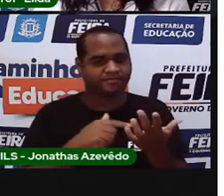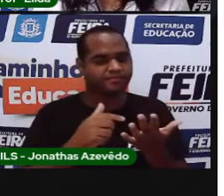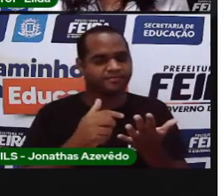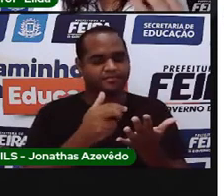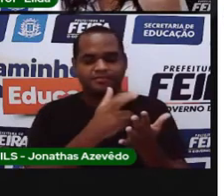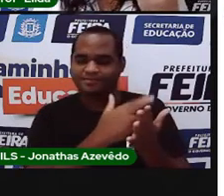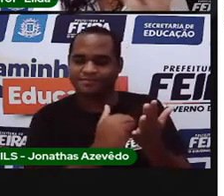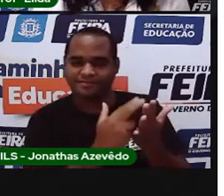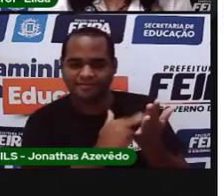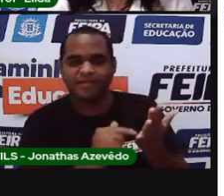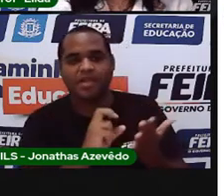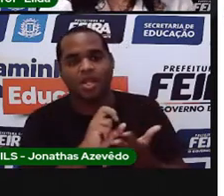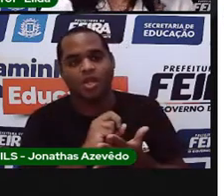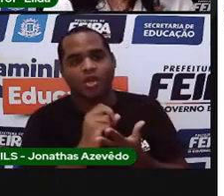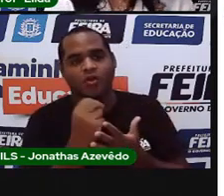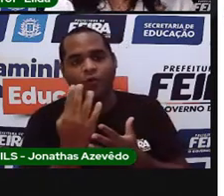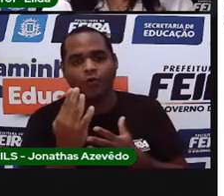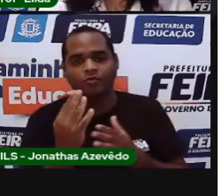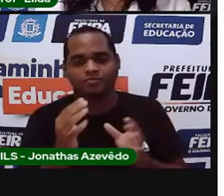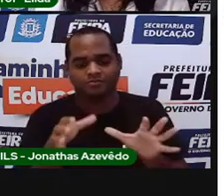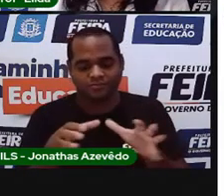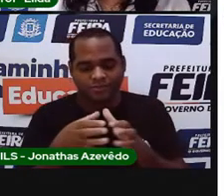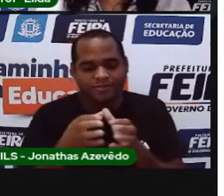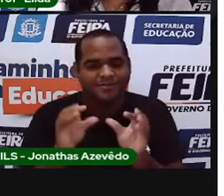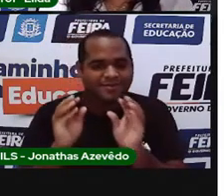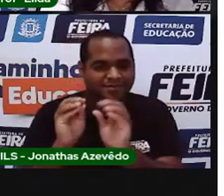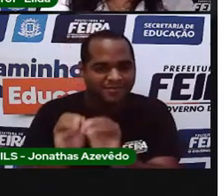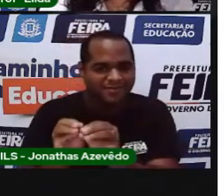ou agrupados.